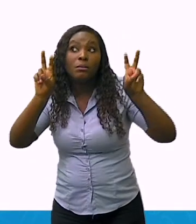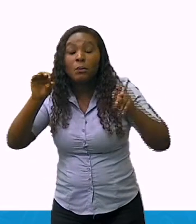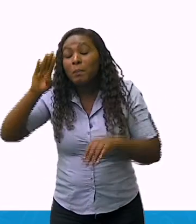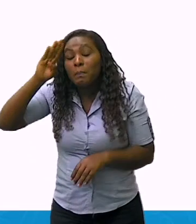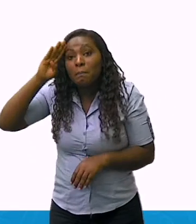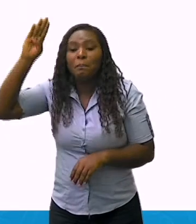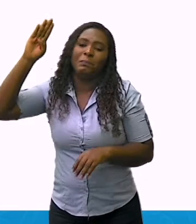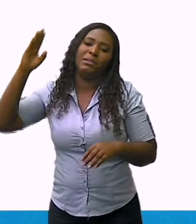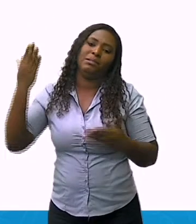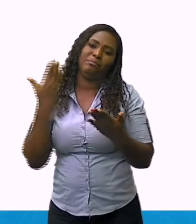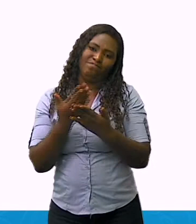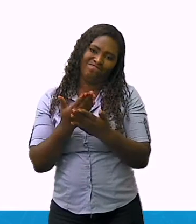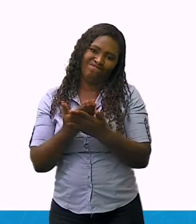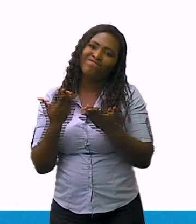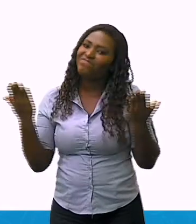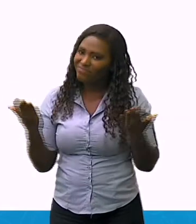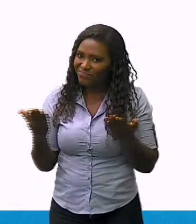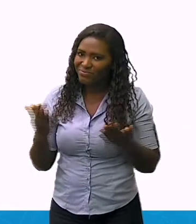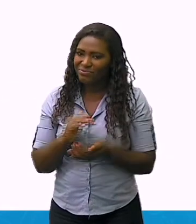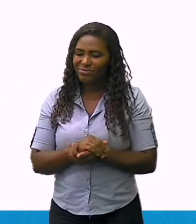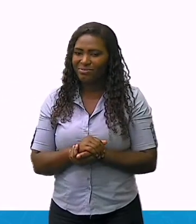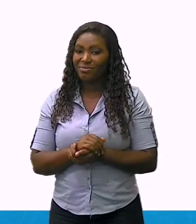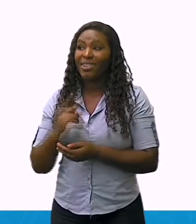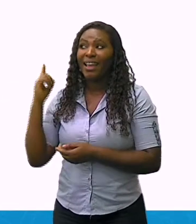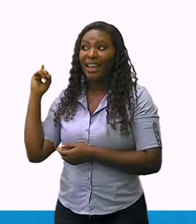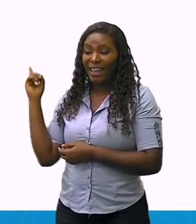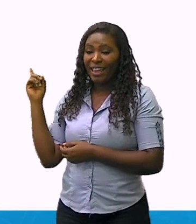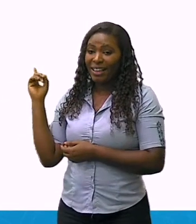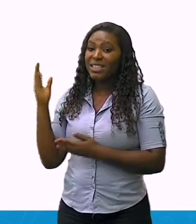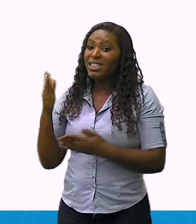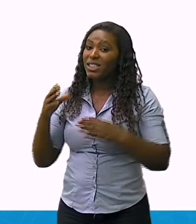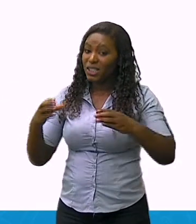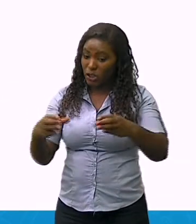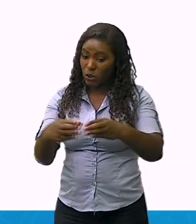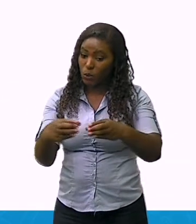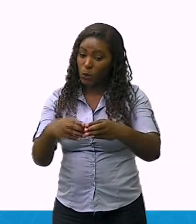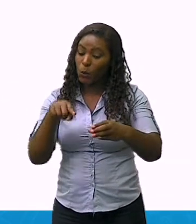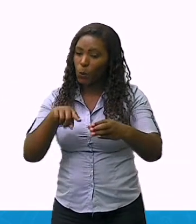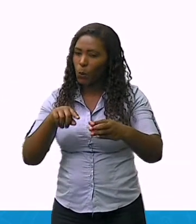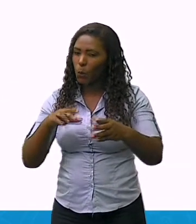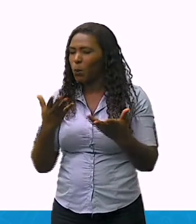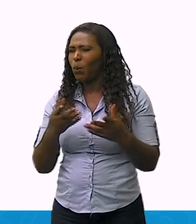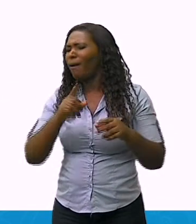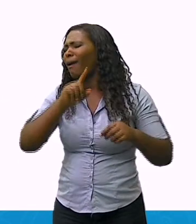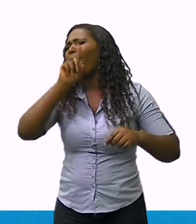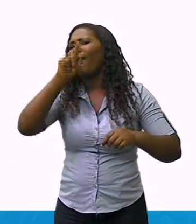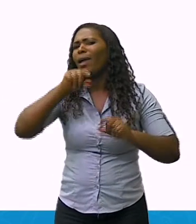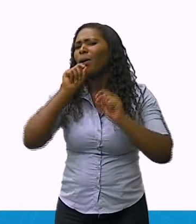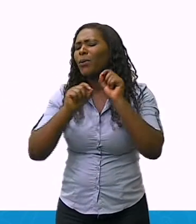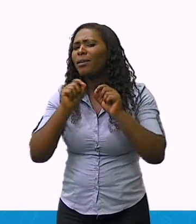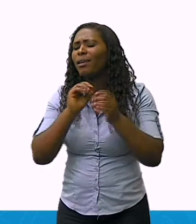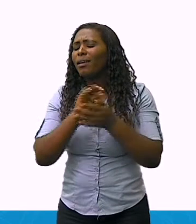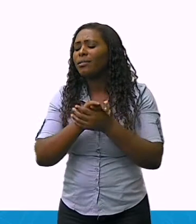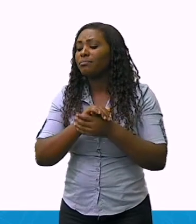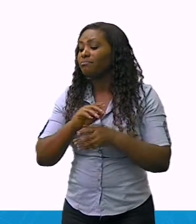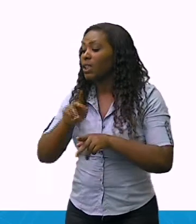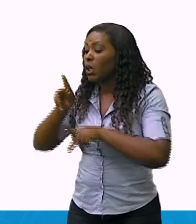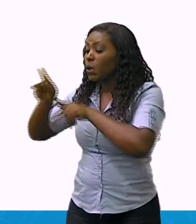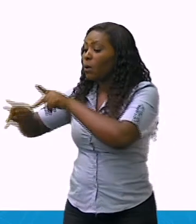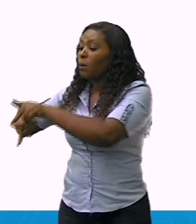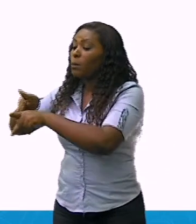tradicional corresponde às pessoas descendentes de africanos escravizados.